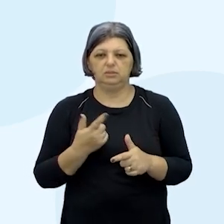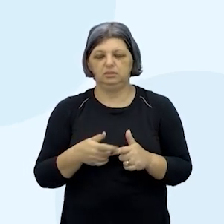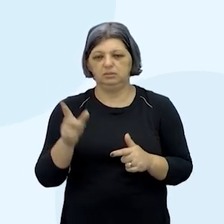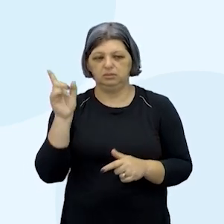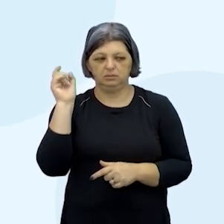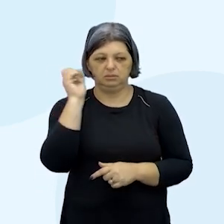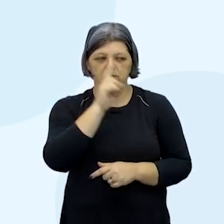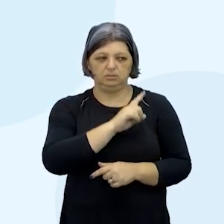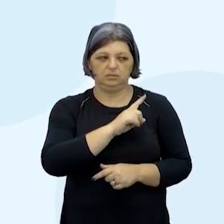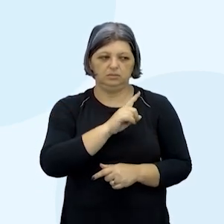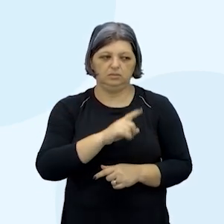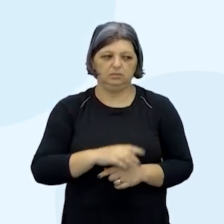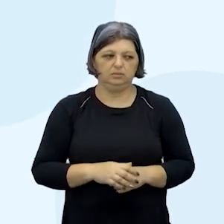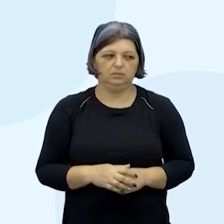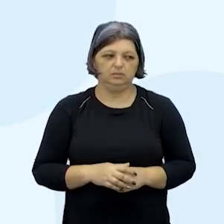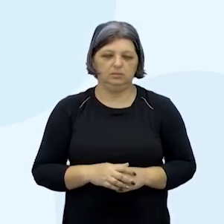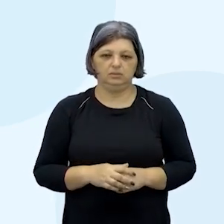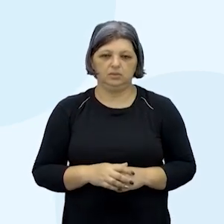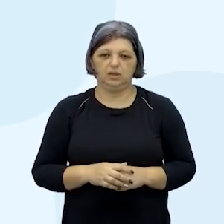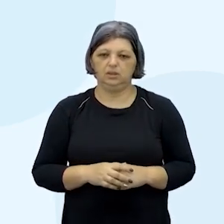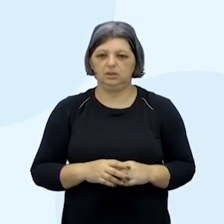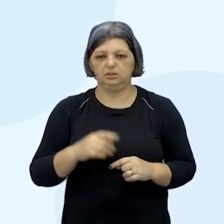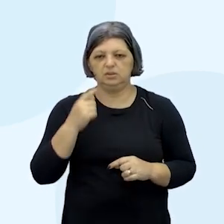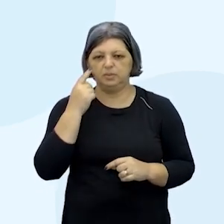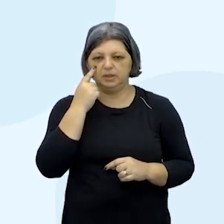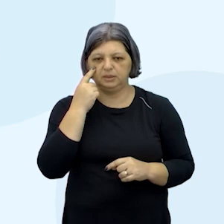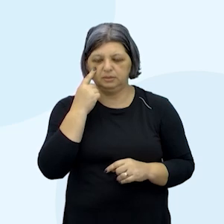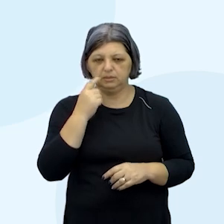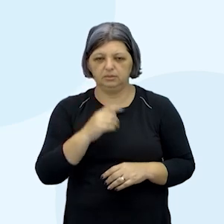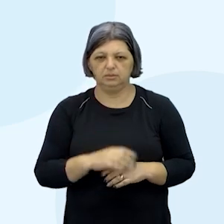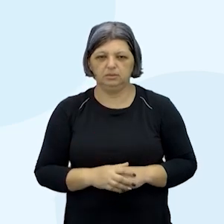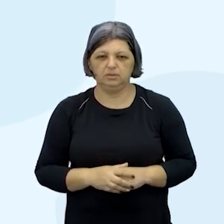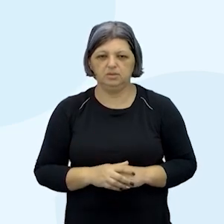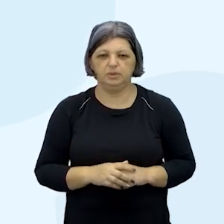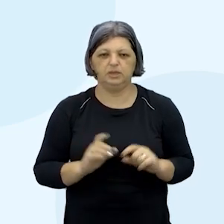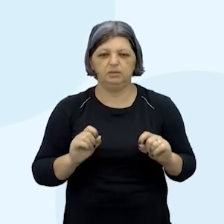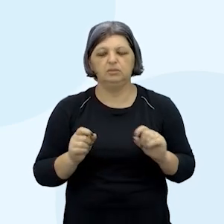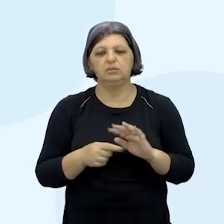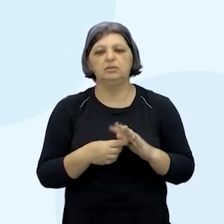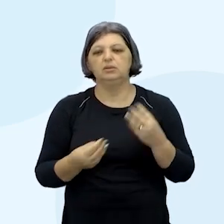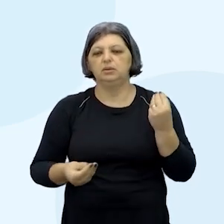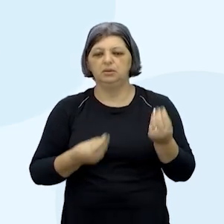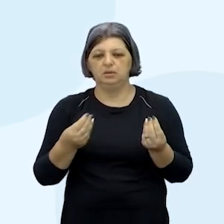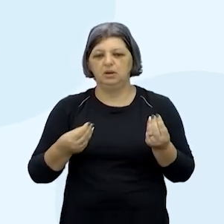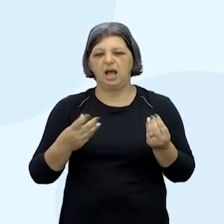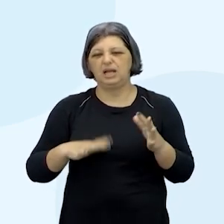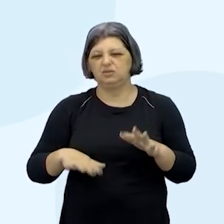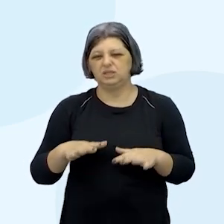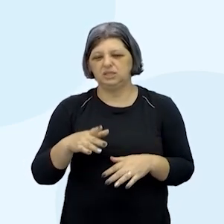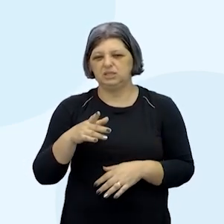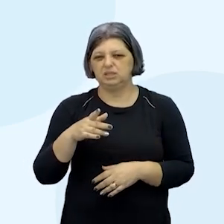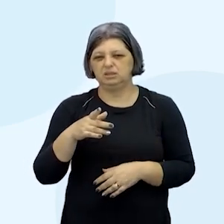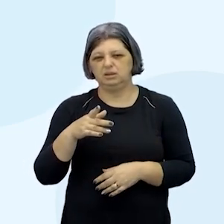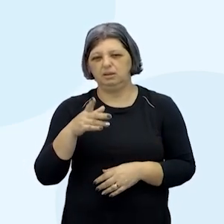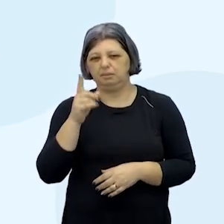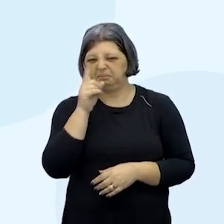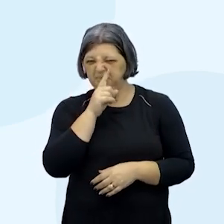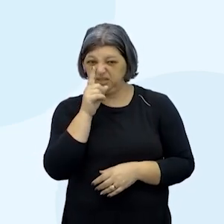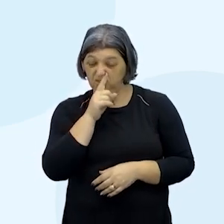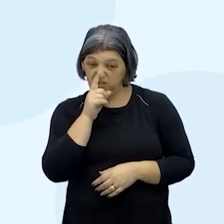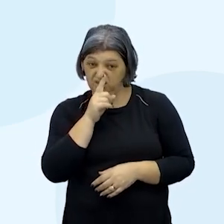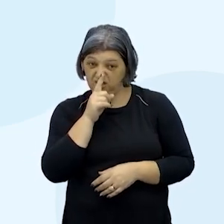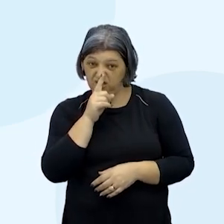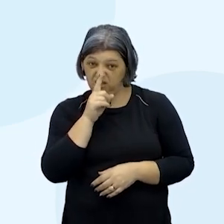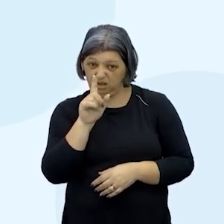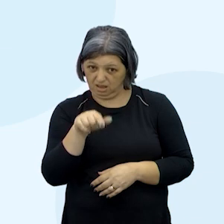personalidade complicada eu posso colocar como falta falha de caráter você de levantar até uma calúnia mentiroso é